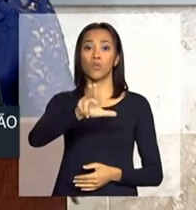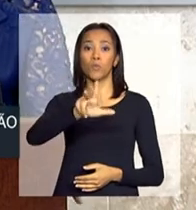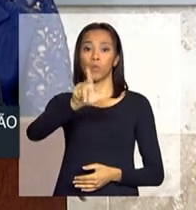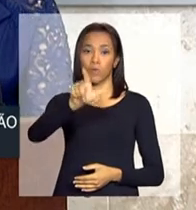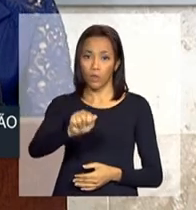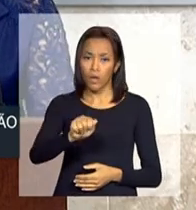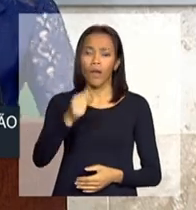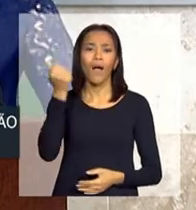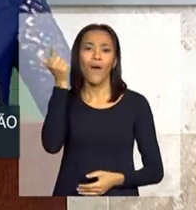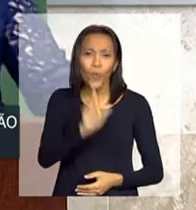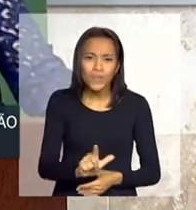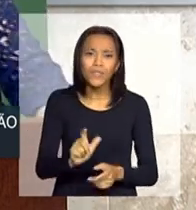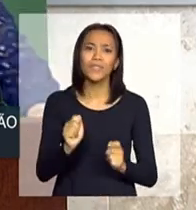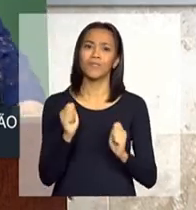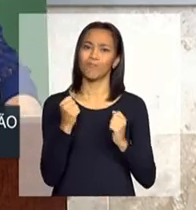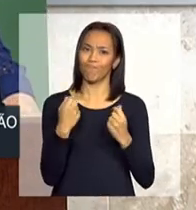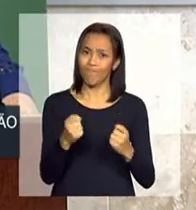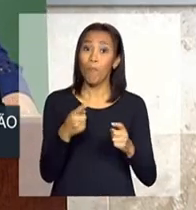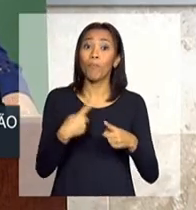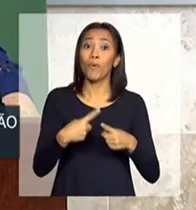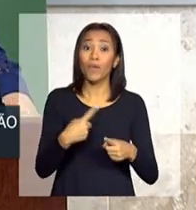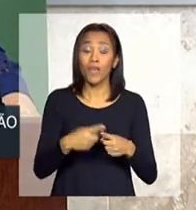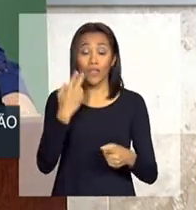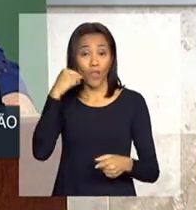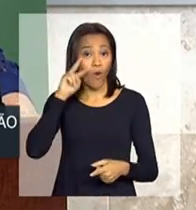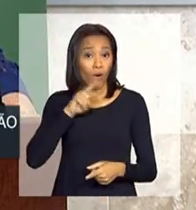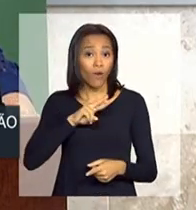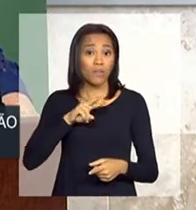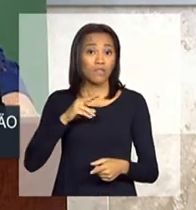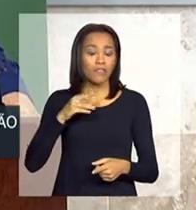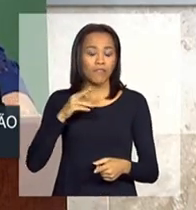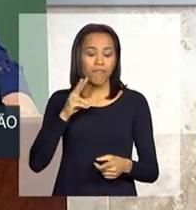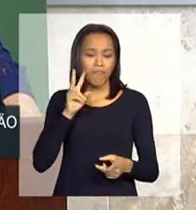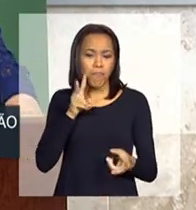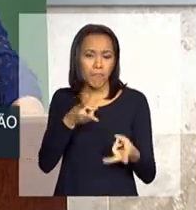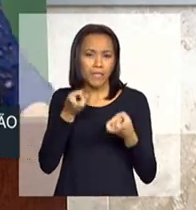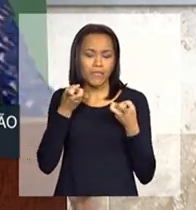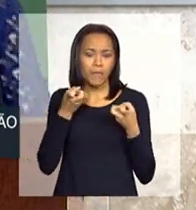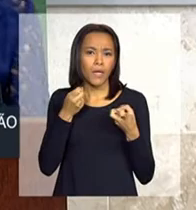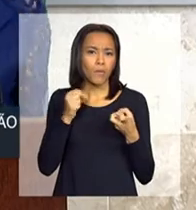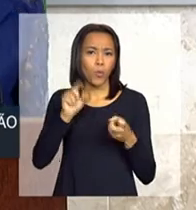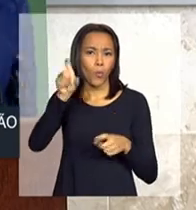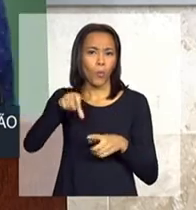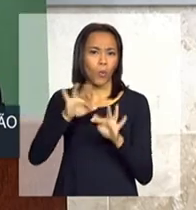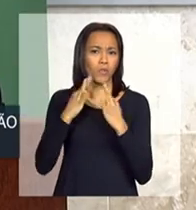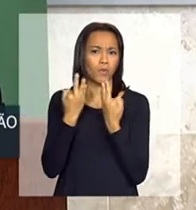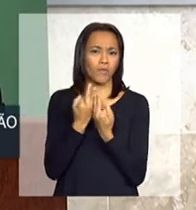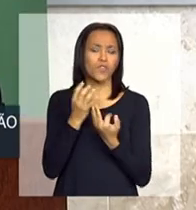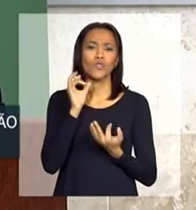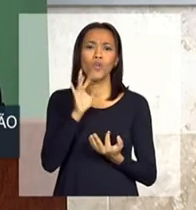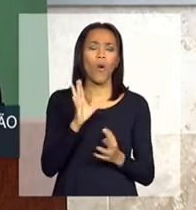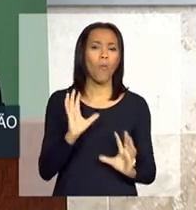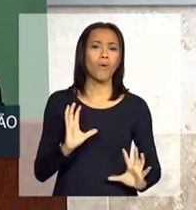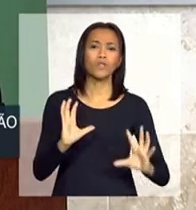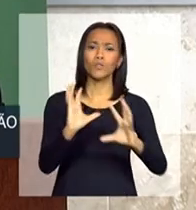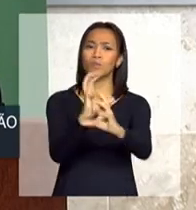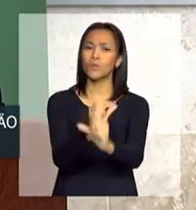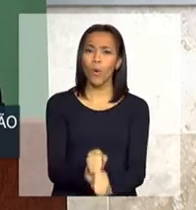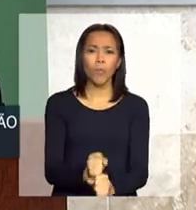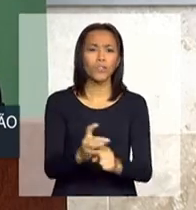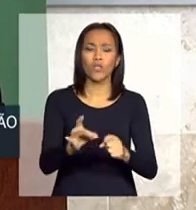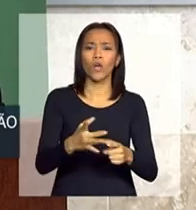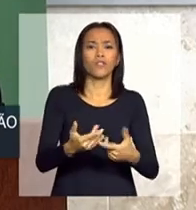deu certo porque nós não olhamos para Bolsa Família como o somatório de uma série de